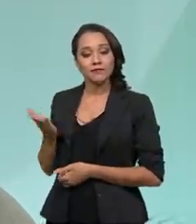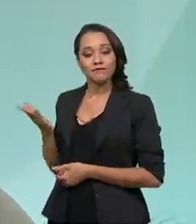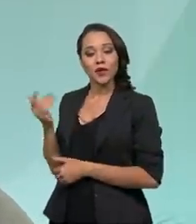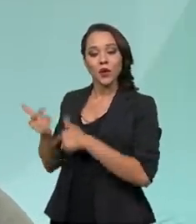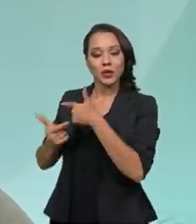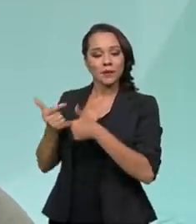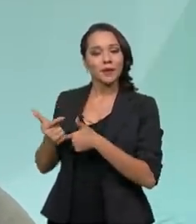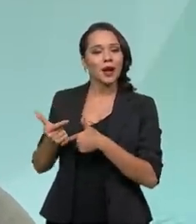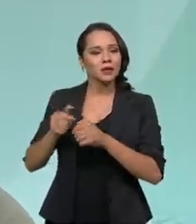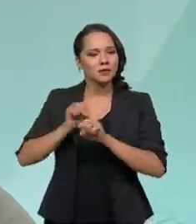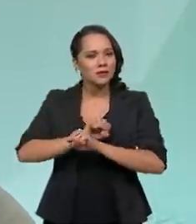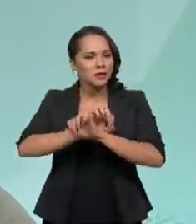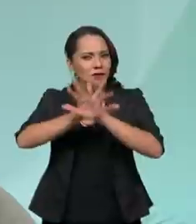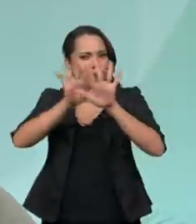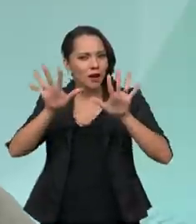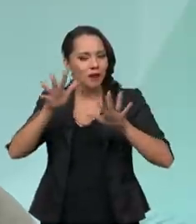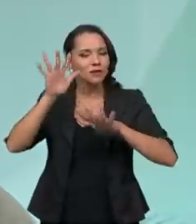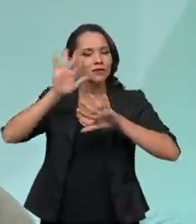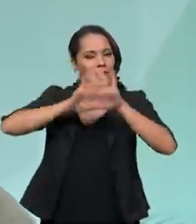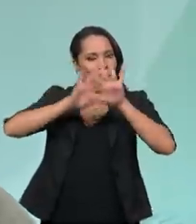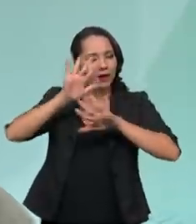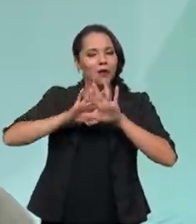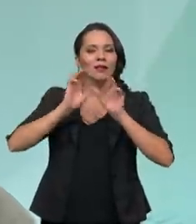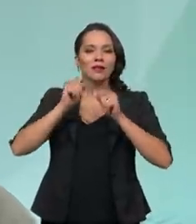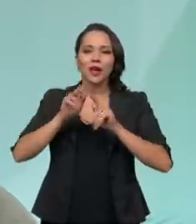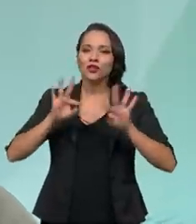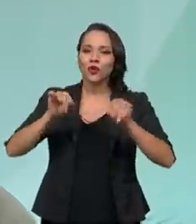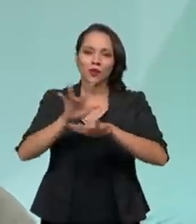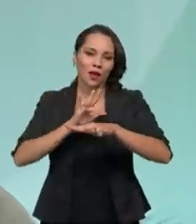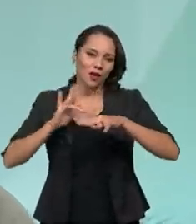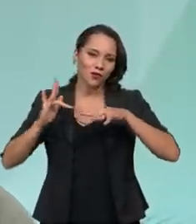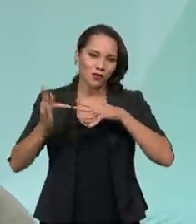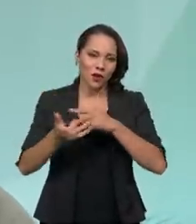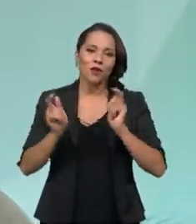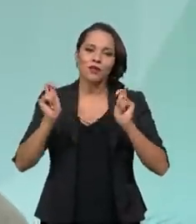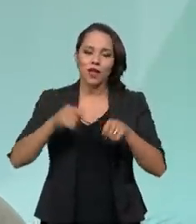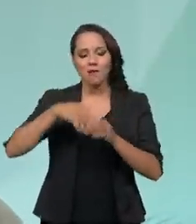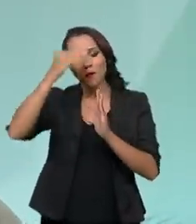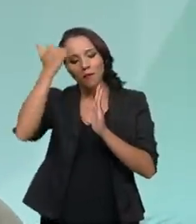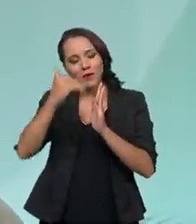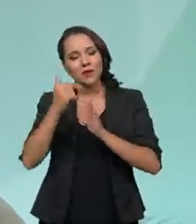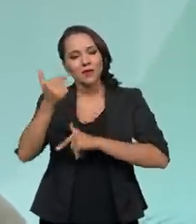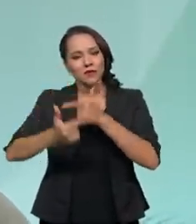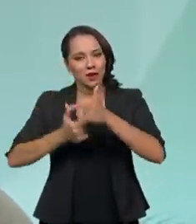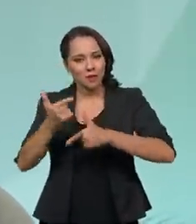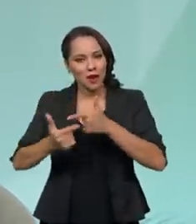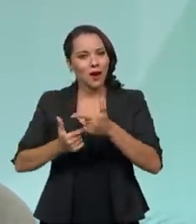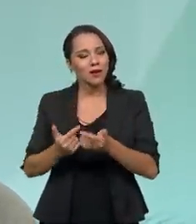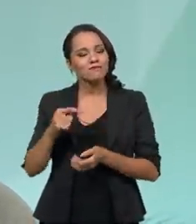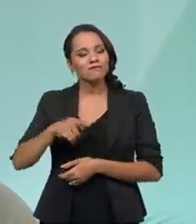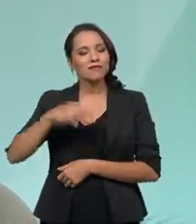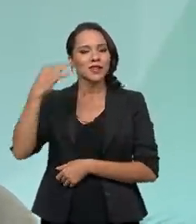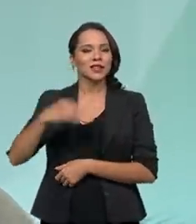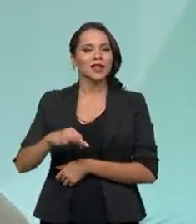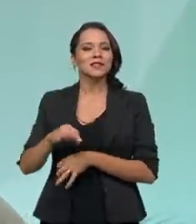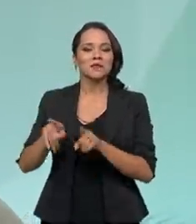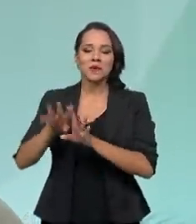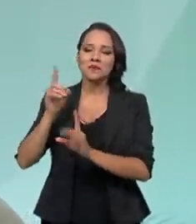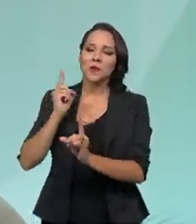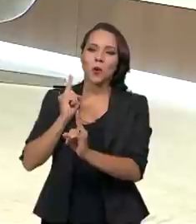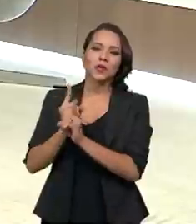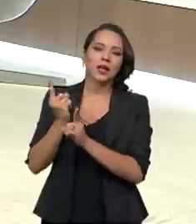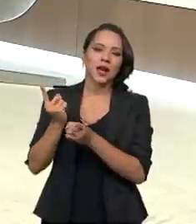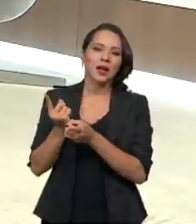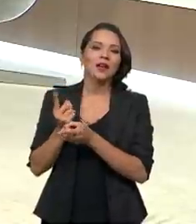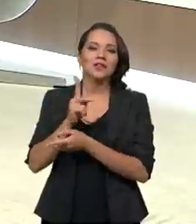trabalho extremamente transparente e nós estamos abertos em todas as redes para poder cumprir com a nossa tarefa e, com certeza, encontrarão